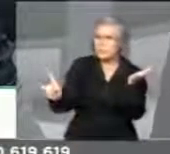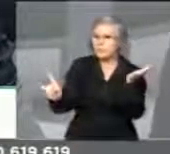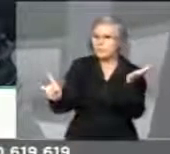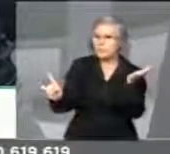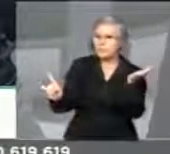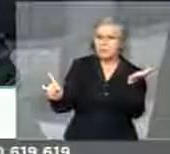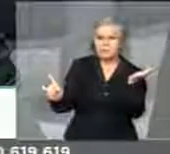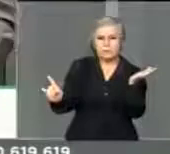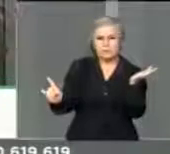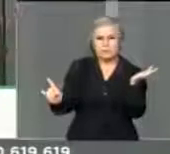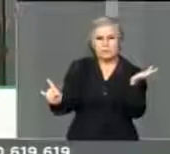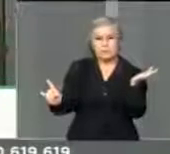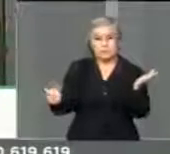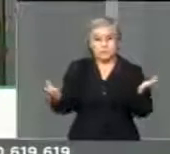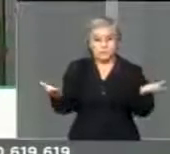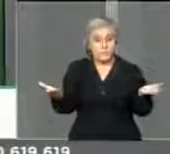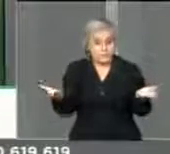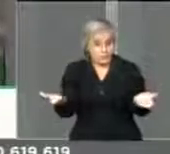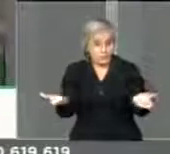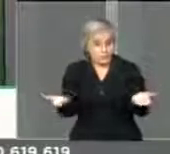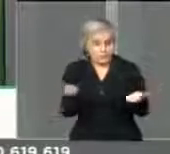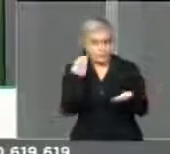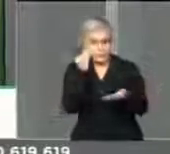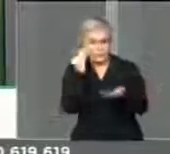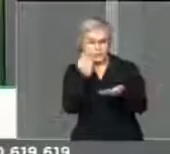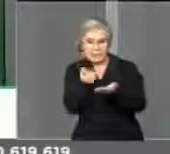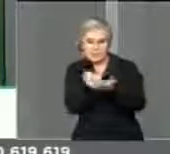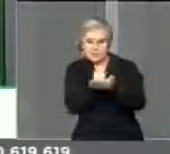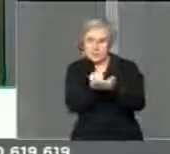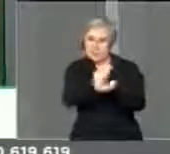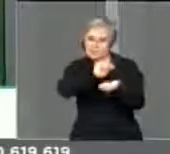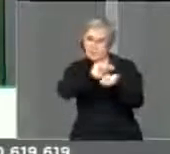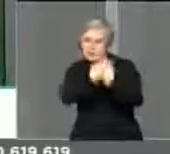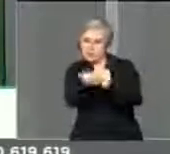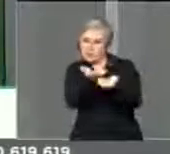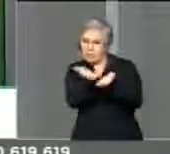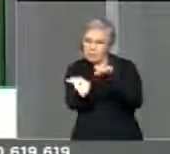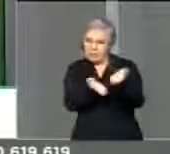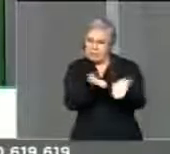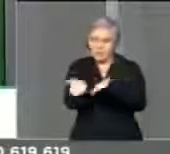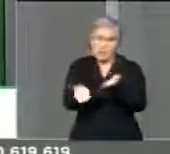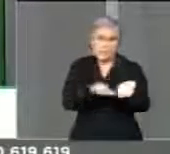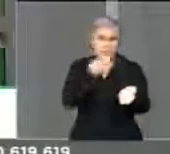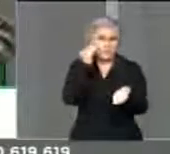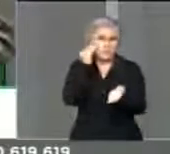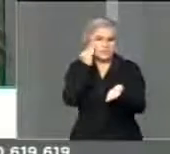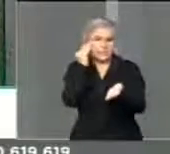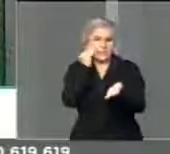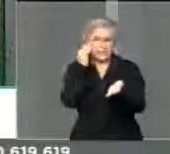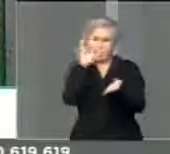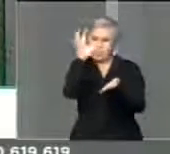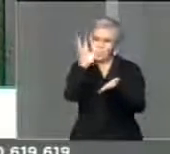Então, essa manobra, deputado Marco Feliciano, de tentar pegar